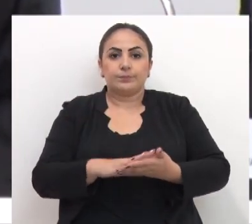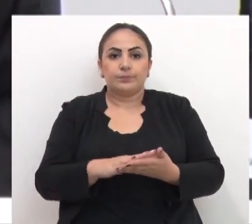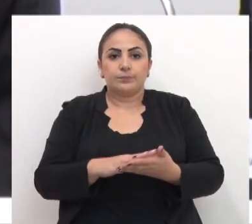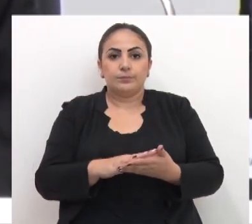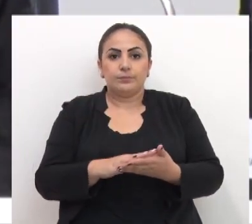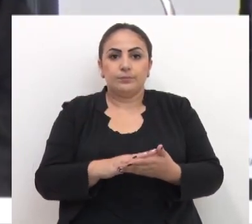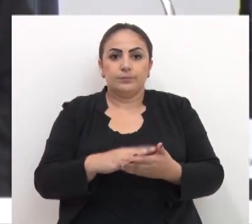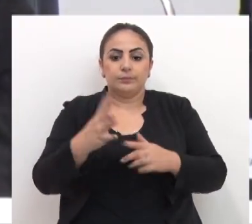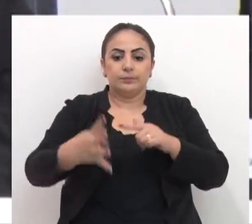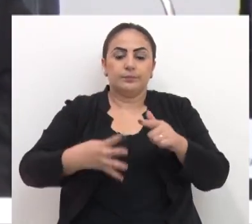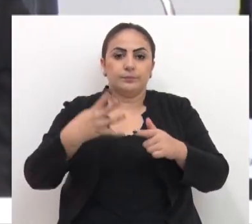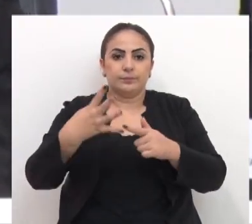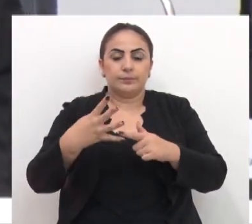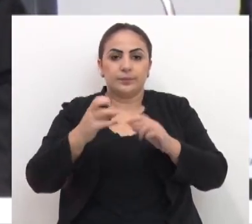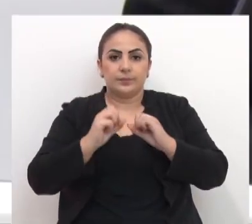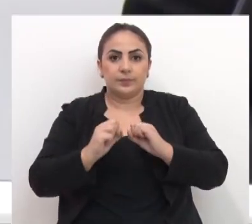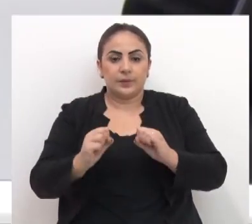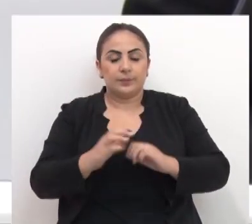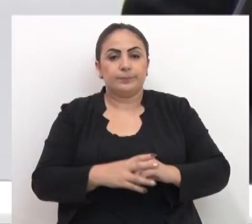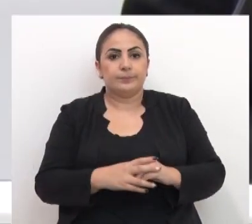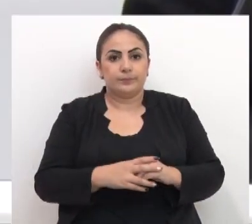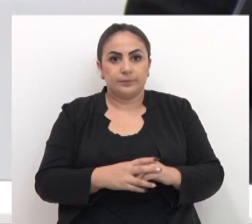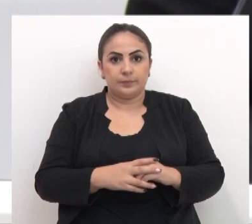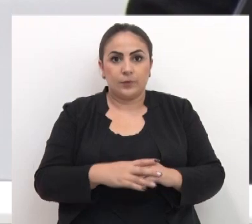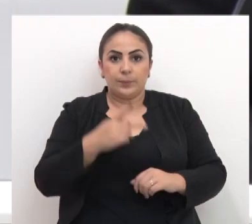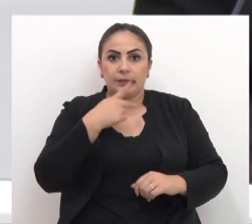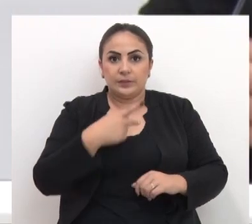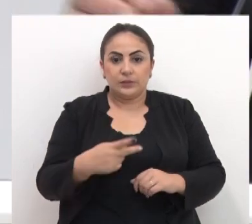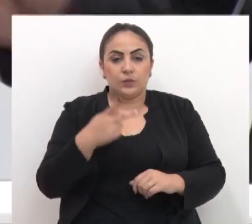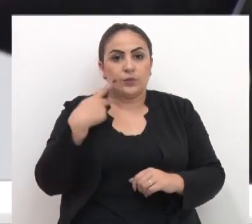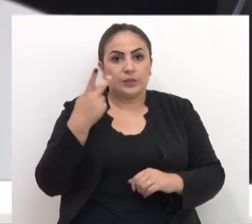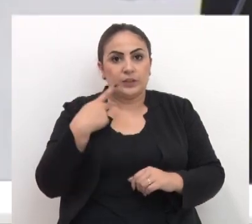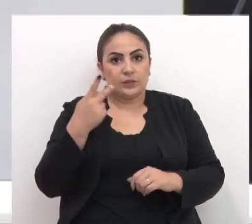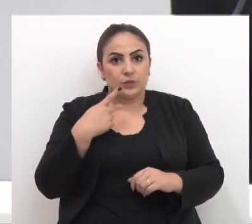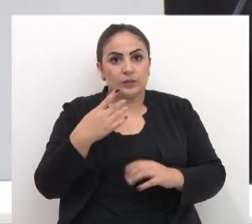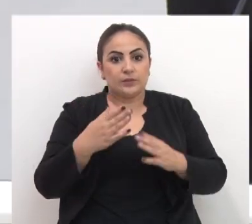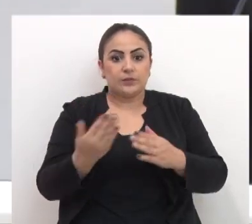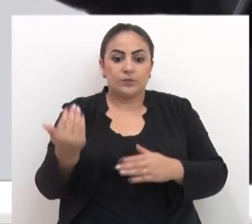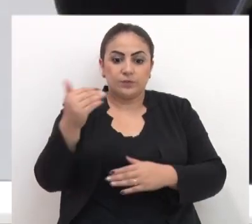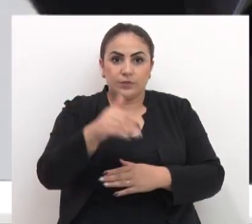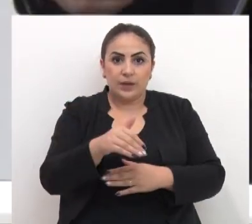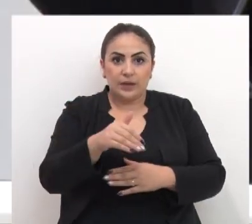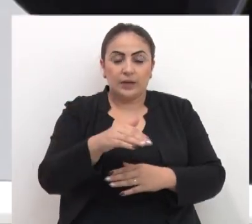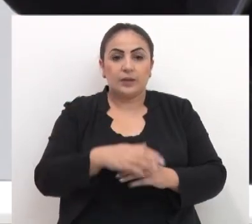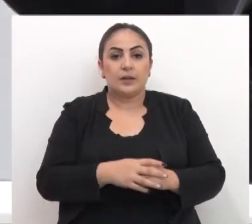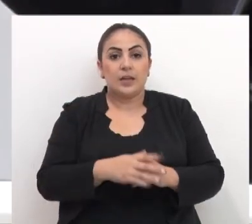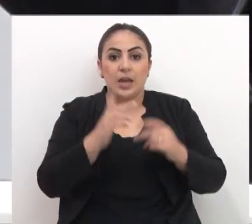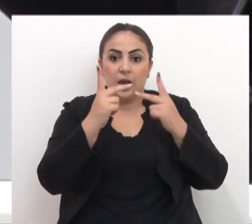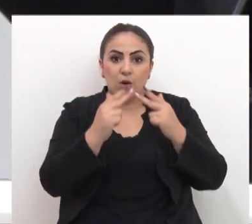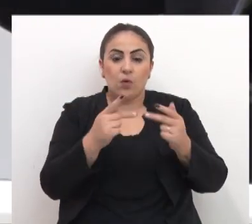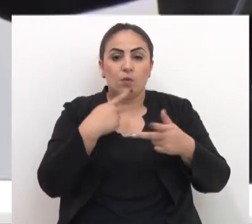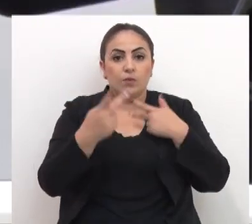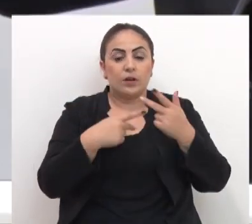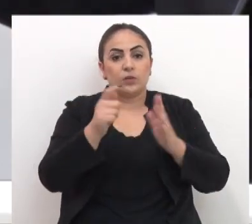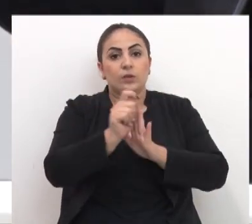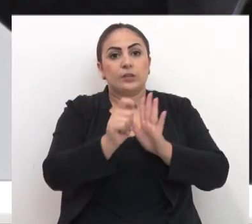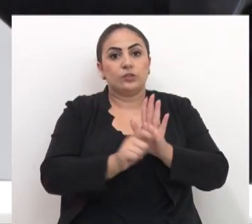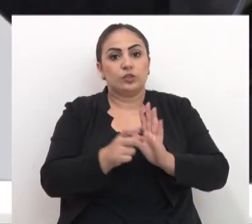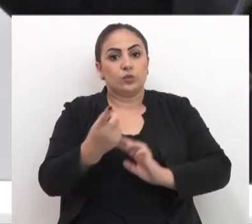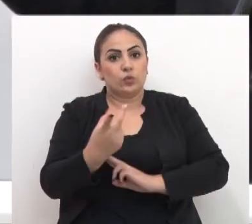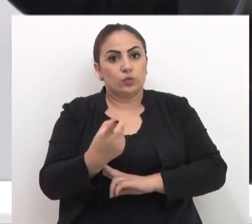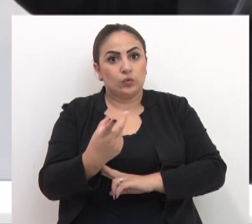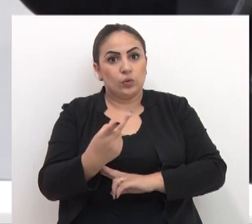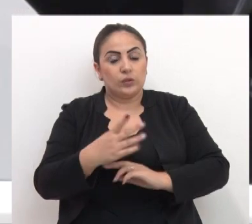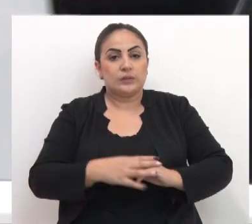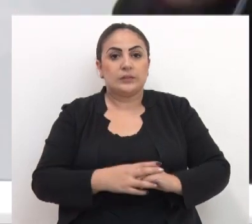ser o quarto secretário. Senhor presidente, o vereador que subscreve vem até a vossa excelência conforme prevê o artigo